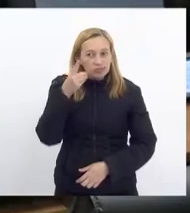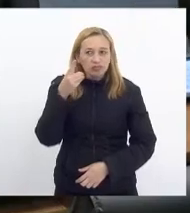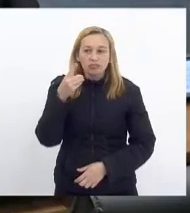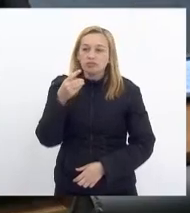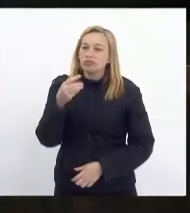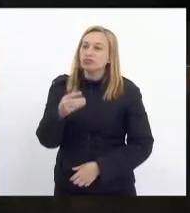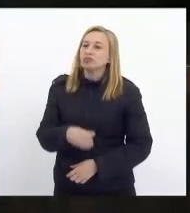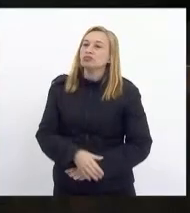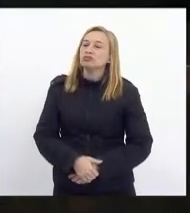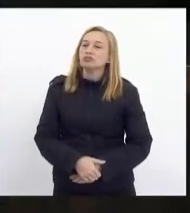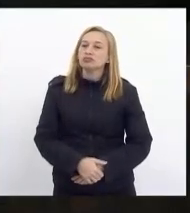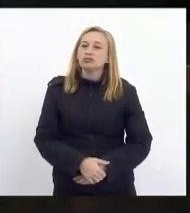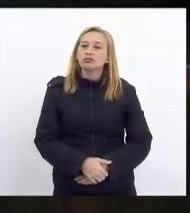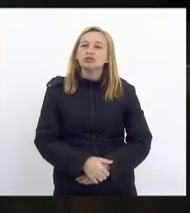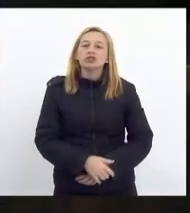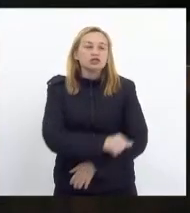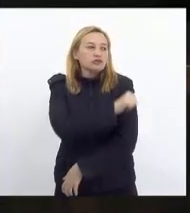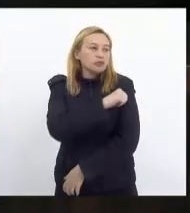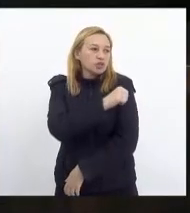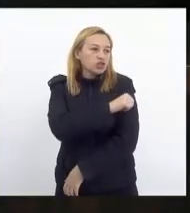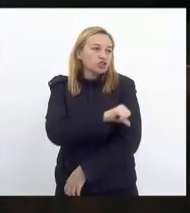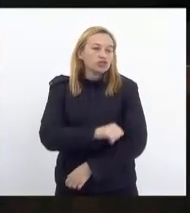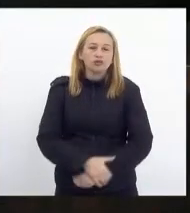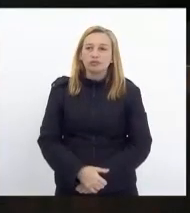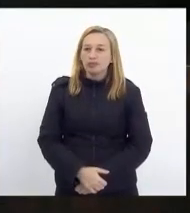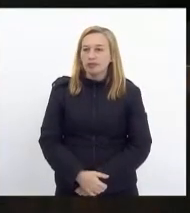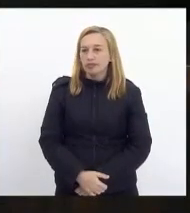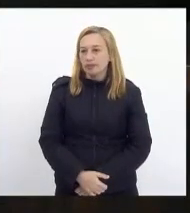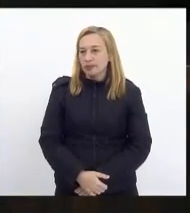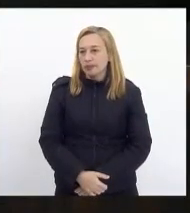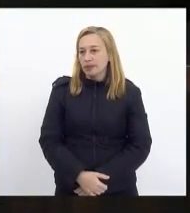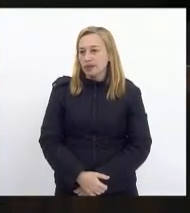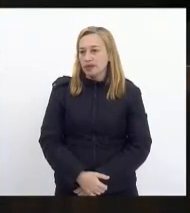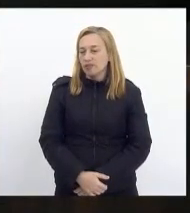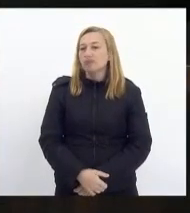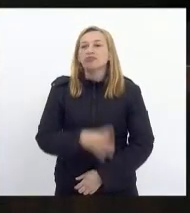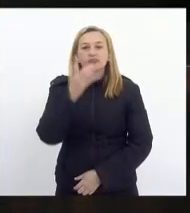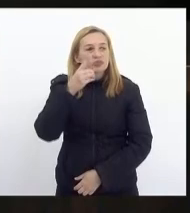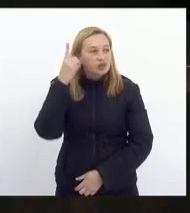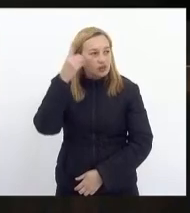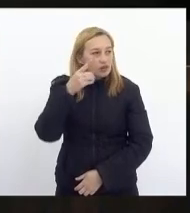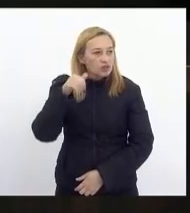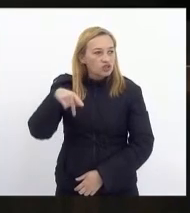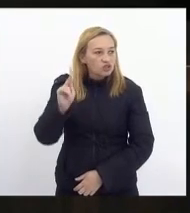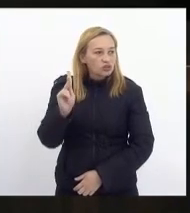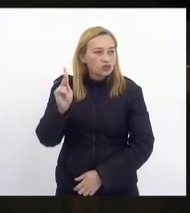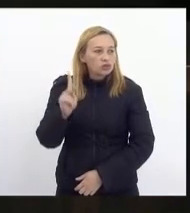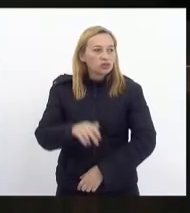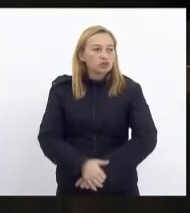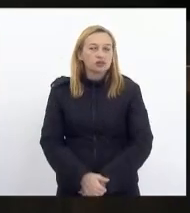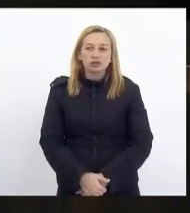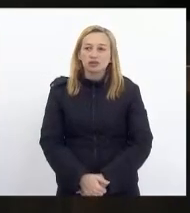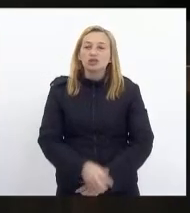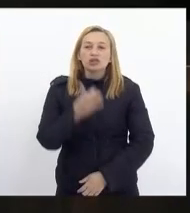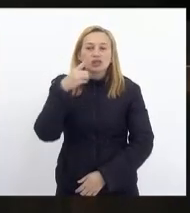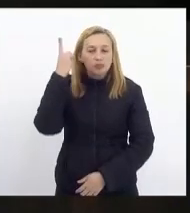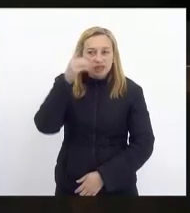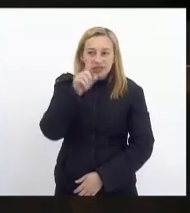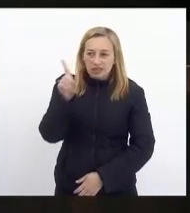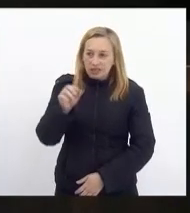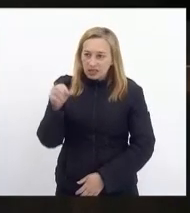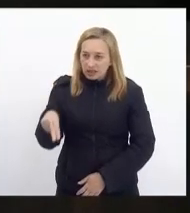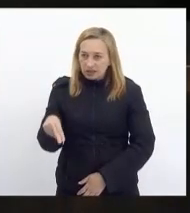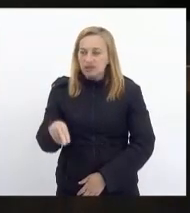Deputada enfermeira Regiane. Deputado Alexandre Quinoploque. Deputado Azeidan.